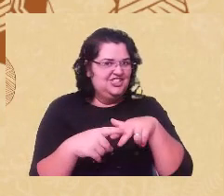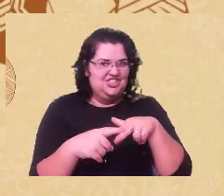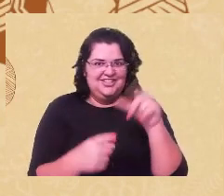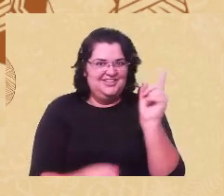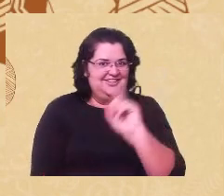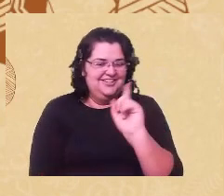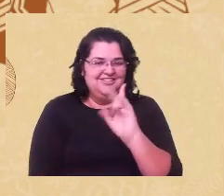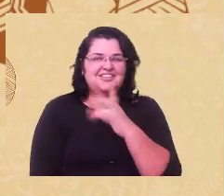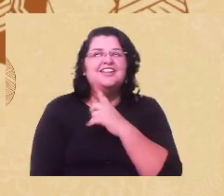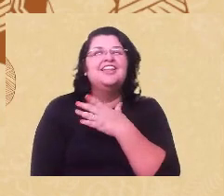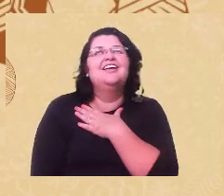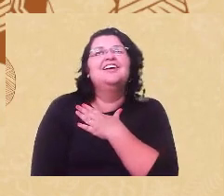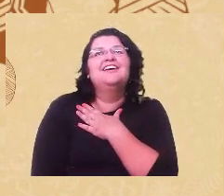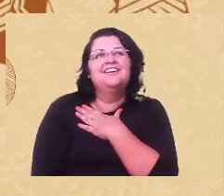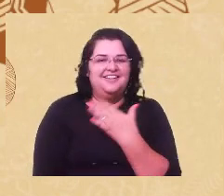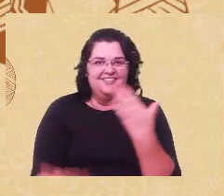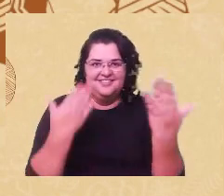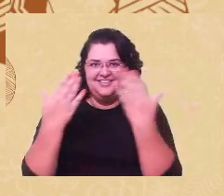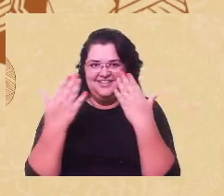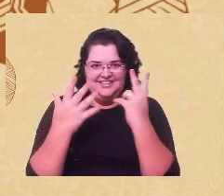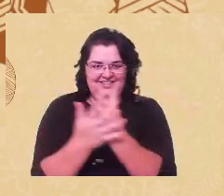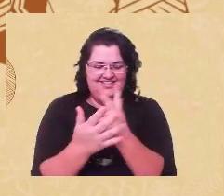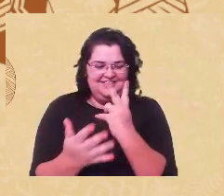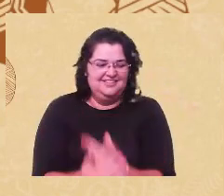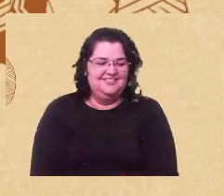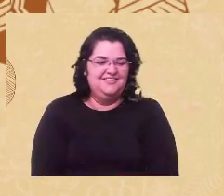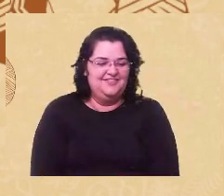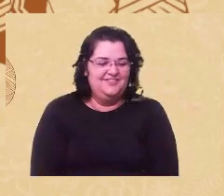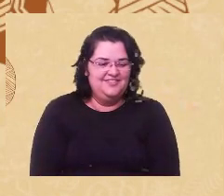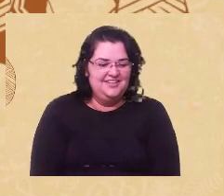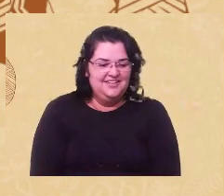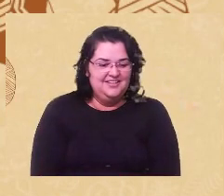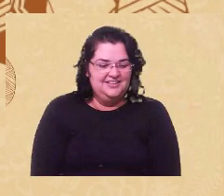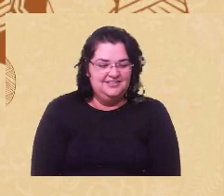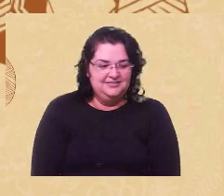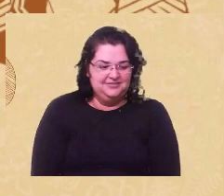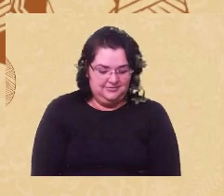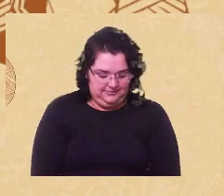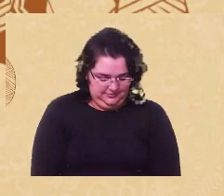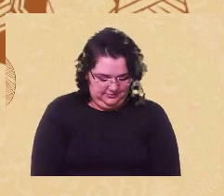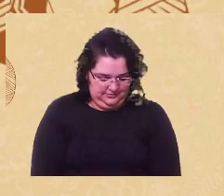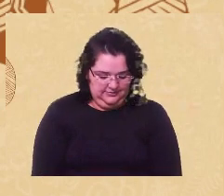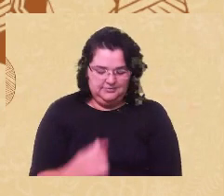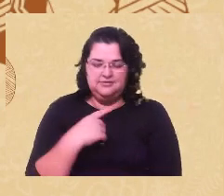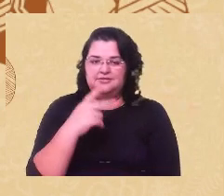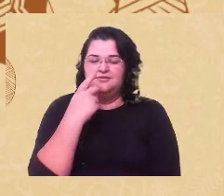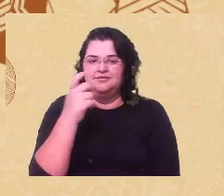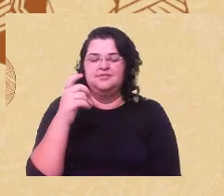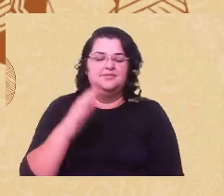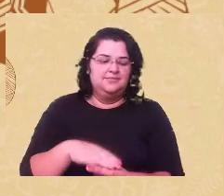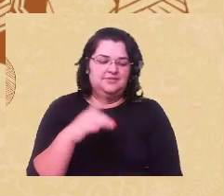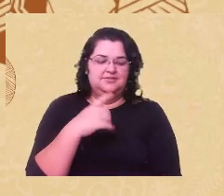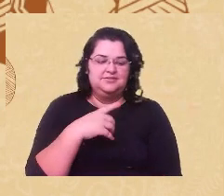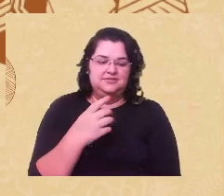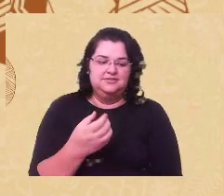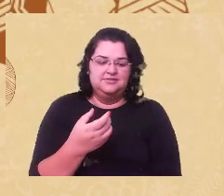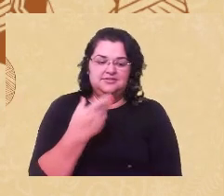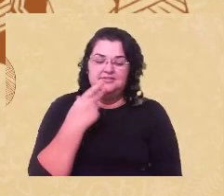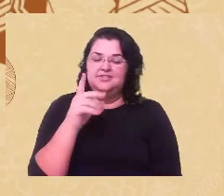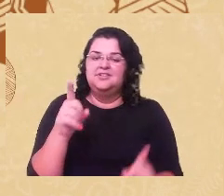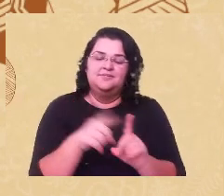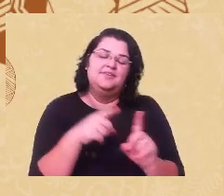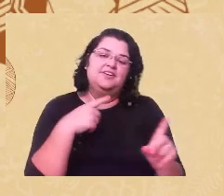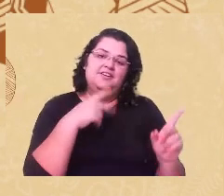psicanálise. Eu queria... Às vezes, eu introduzo uma fala mais agressiva, eu queria começar fazendo diferente da minha